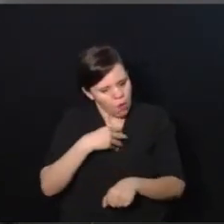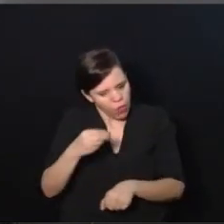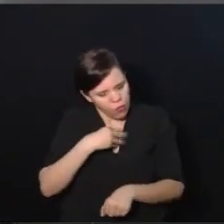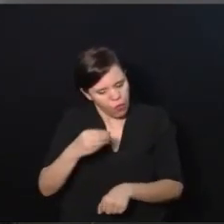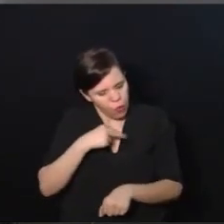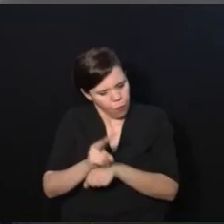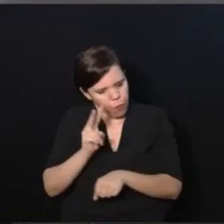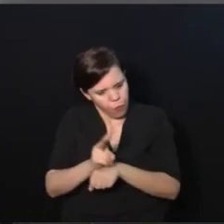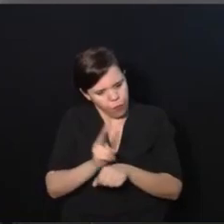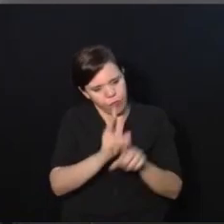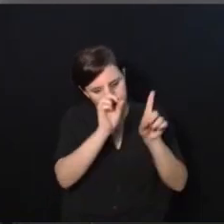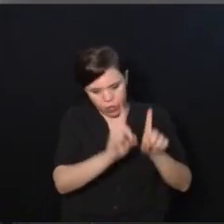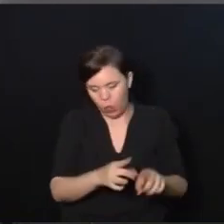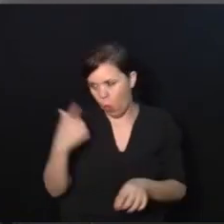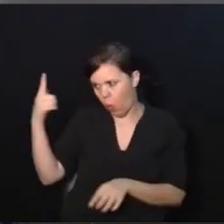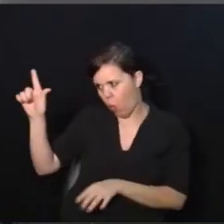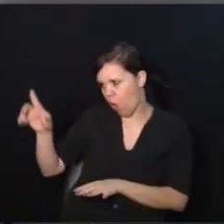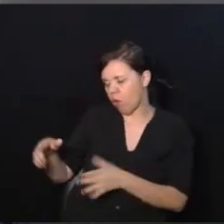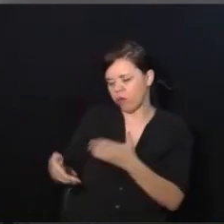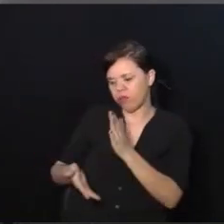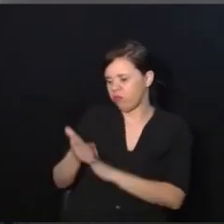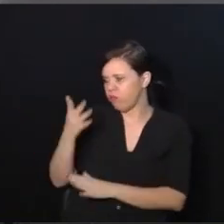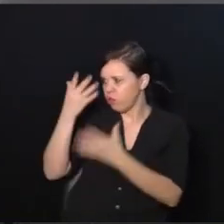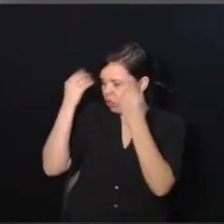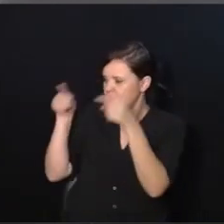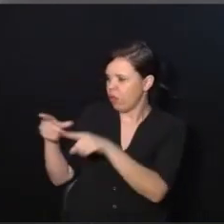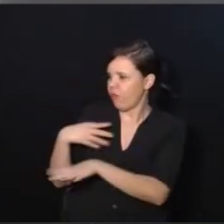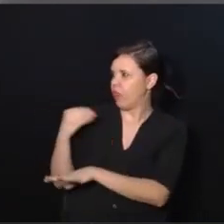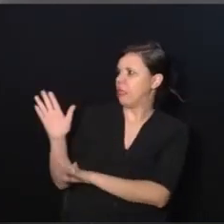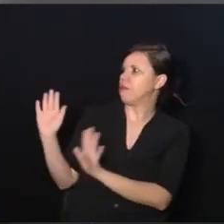filho, ou com deficiência, porque o outro já deixou de ser filho faz tempo.